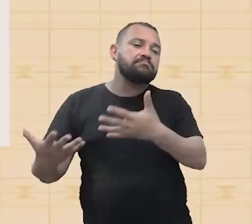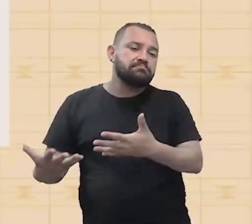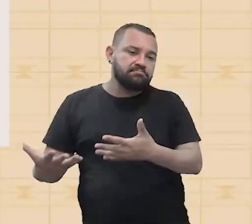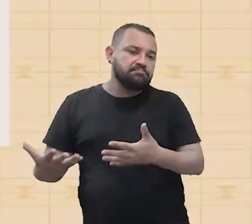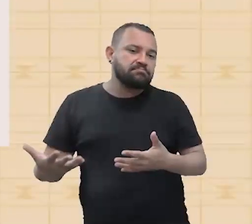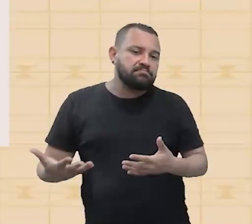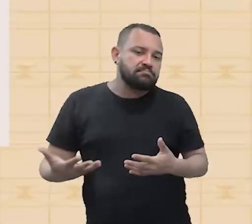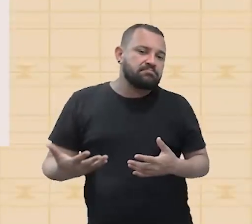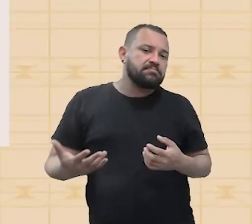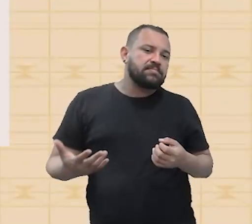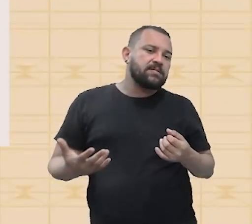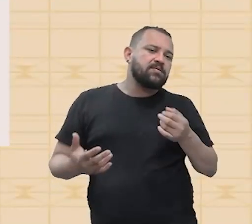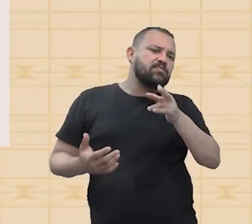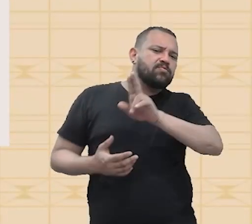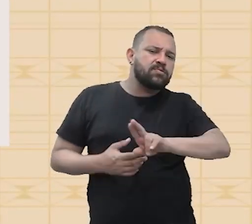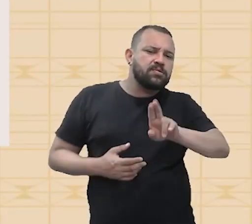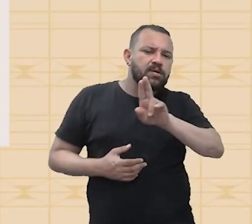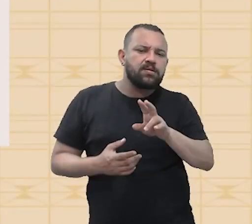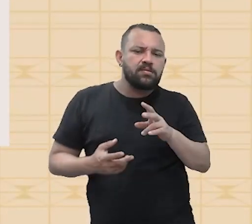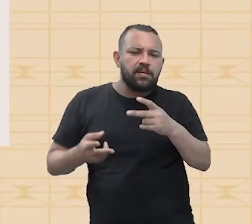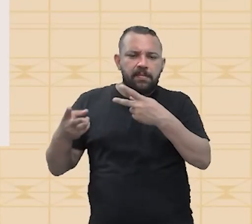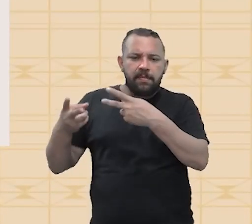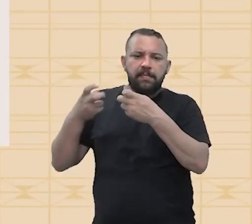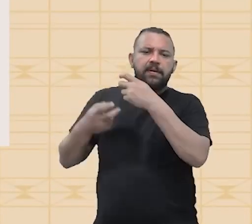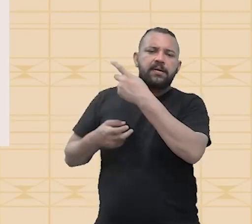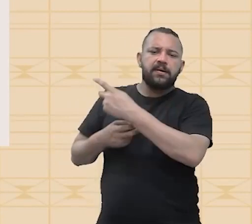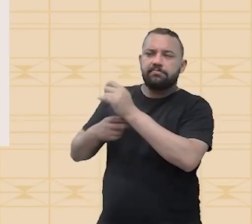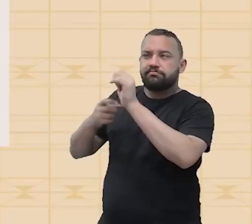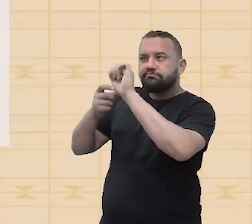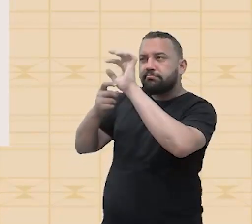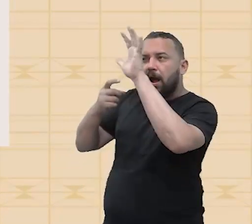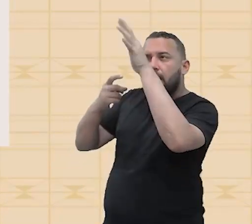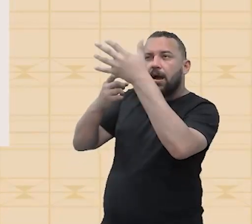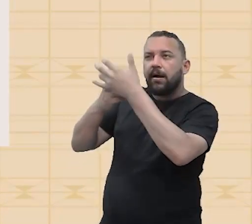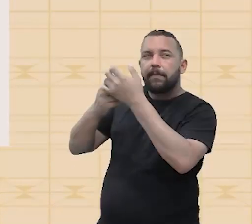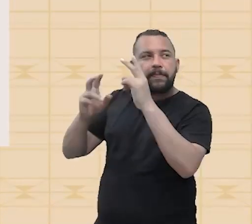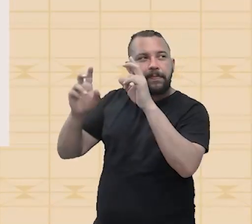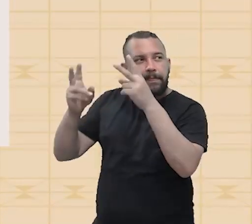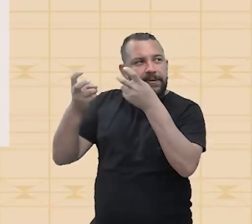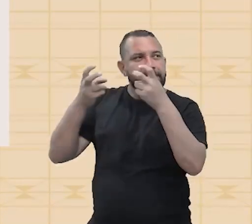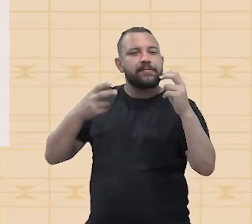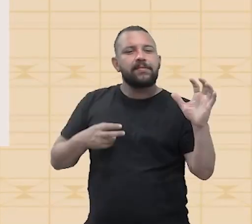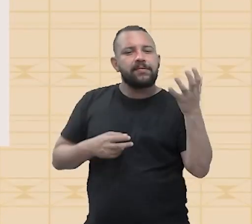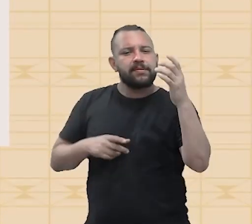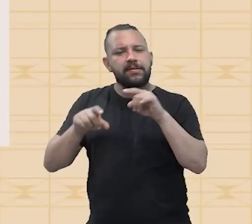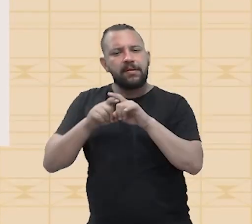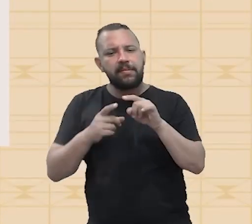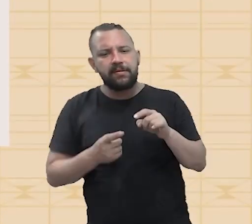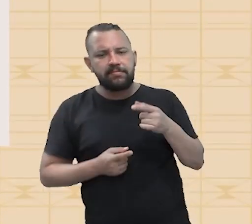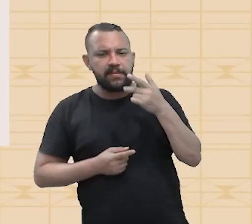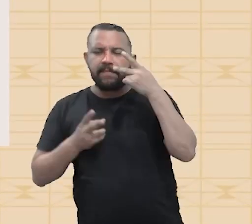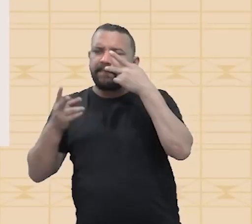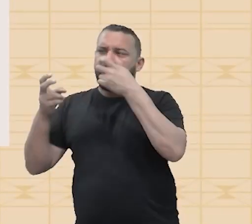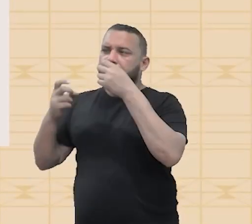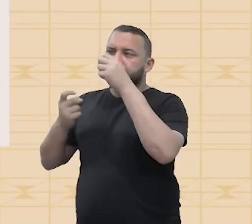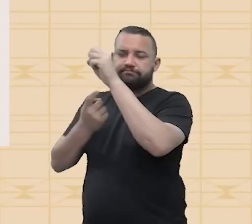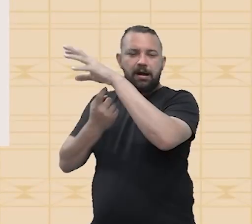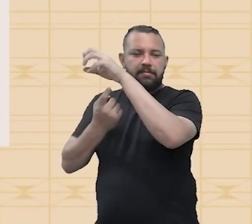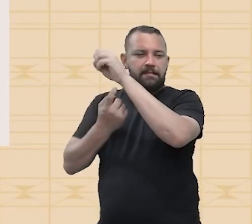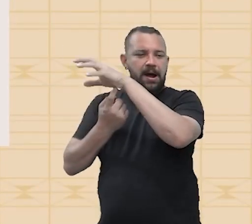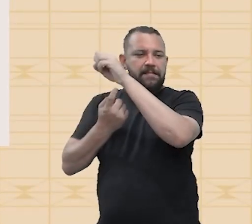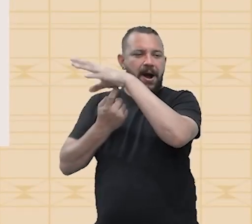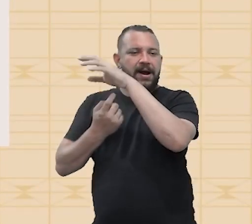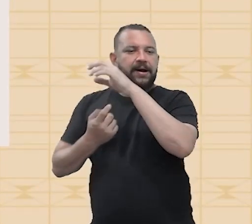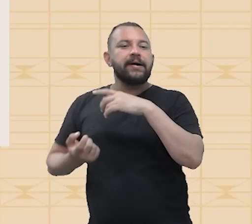seja, você está utilizando o efeito dopla nas condições climáticas. Como também nos radares. Você sabia que no radar, para ele